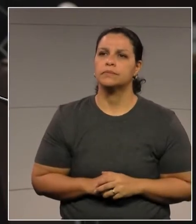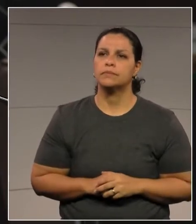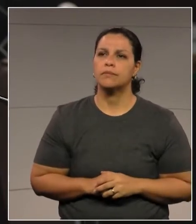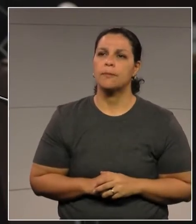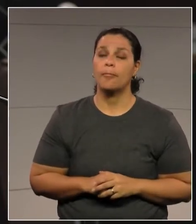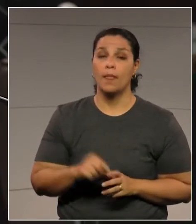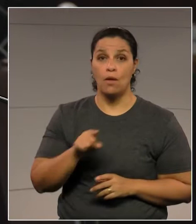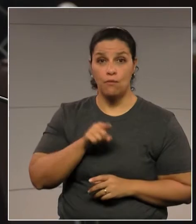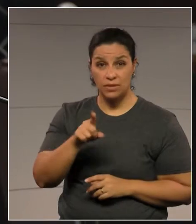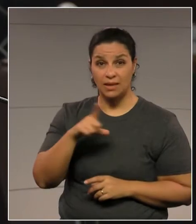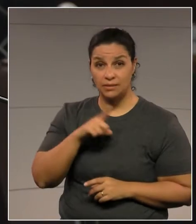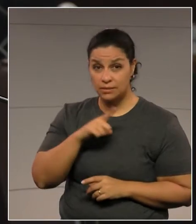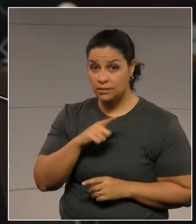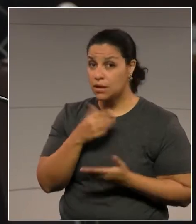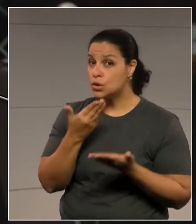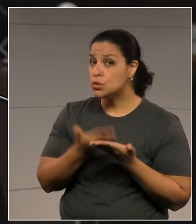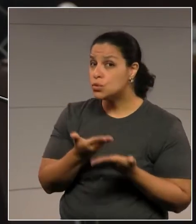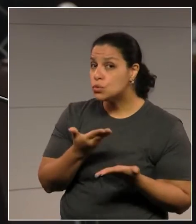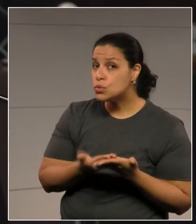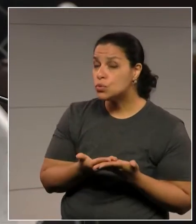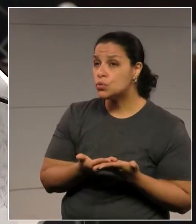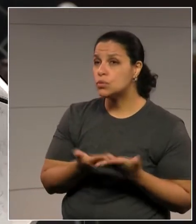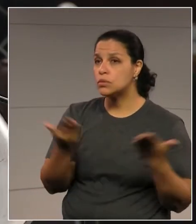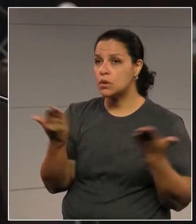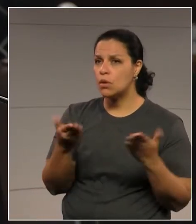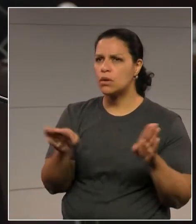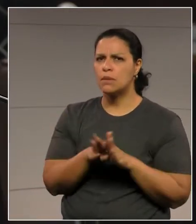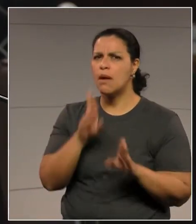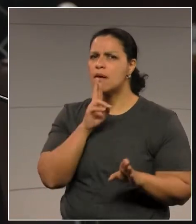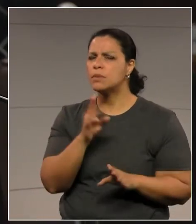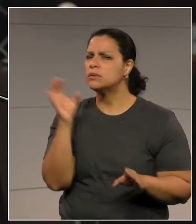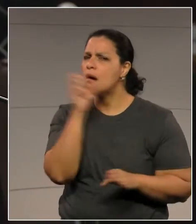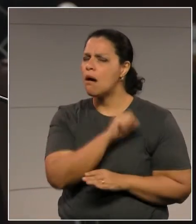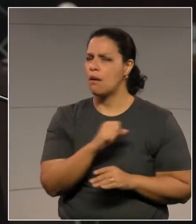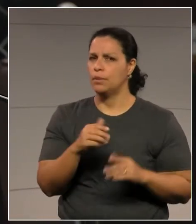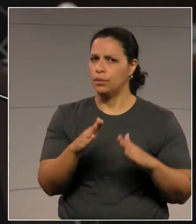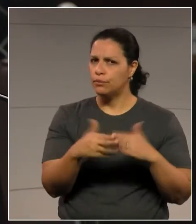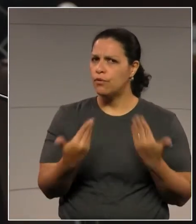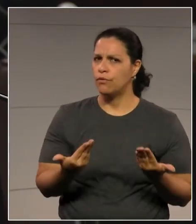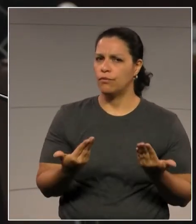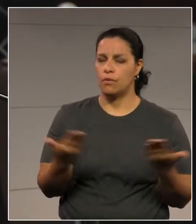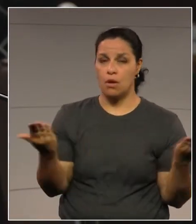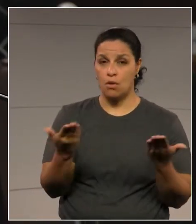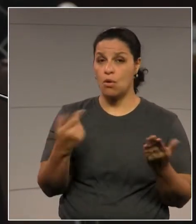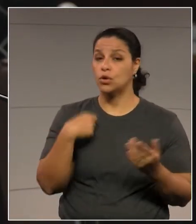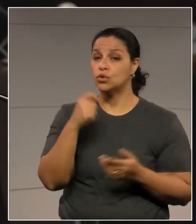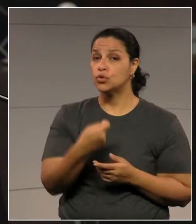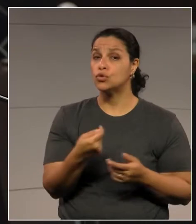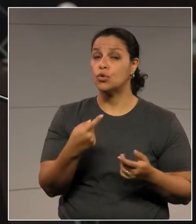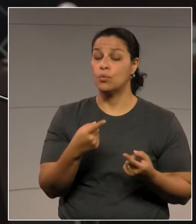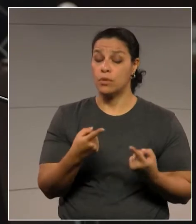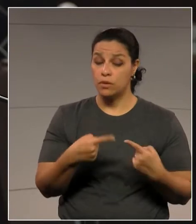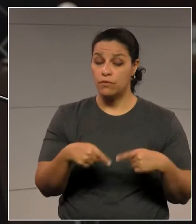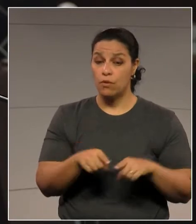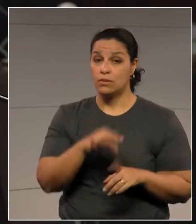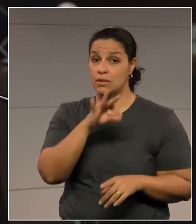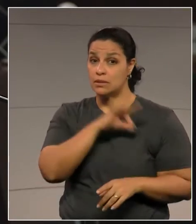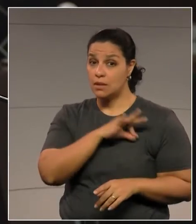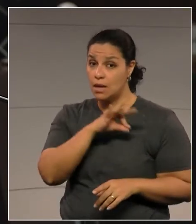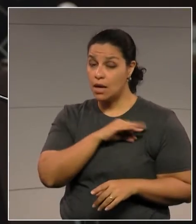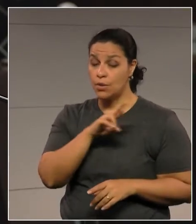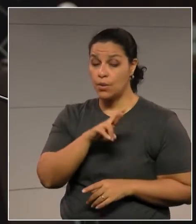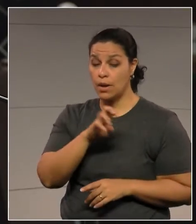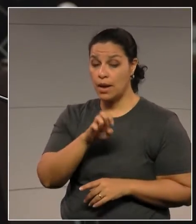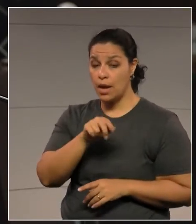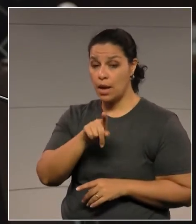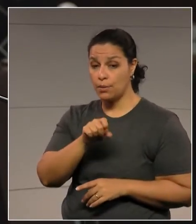O senhor tem algum estudo? Resposta bem objetiva, secretário. a respeito da reposição para